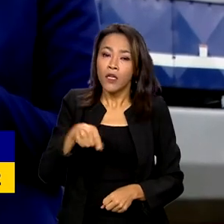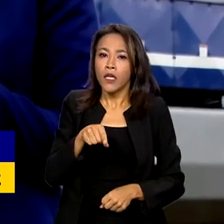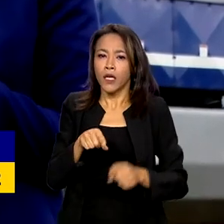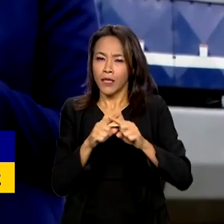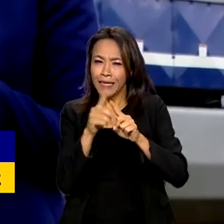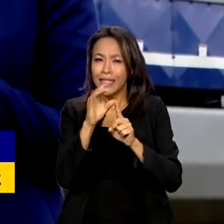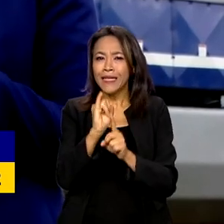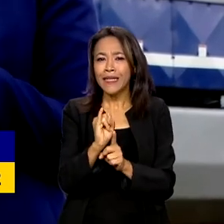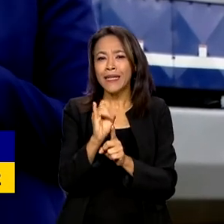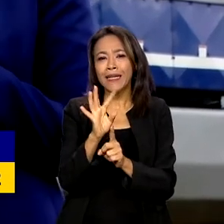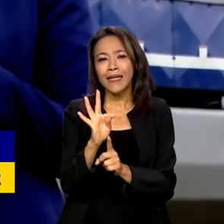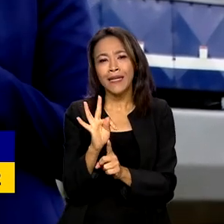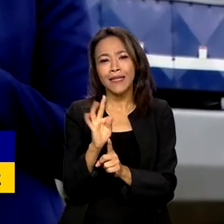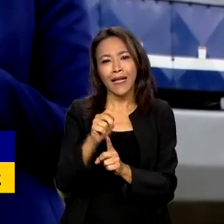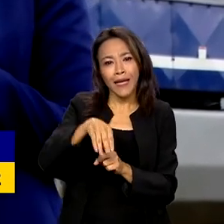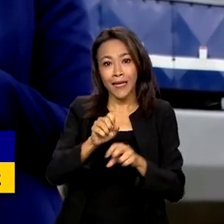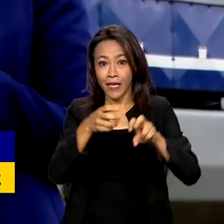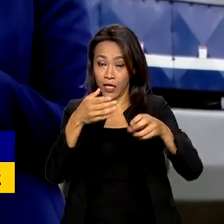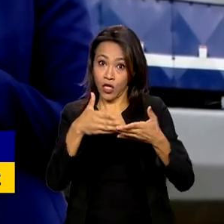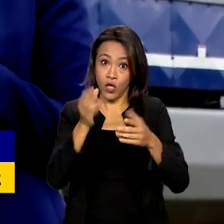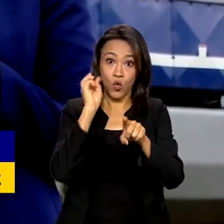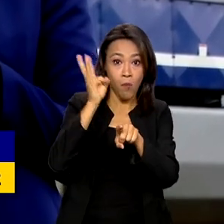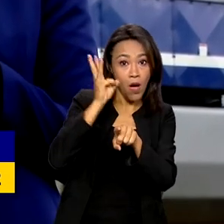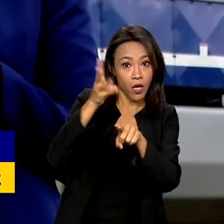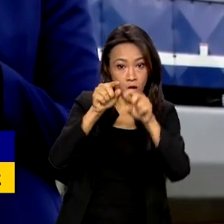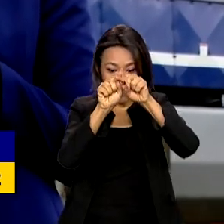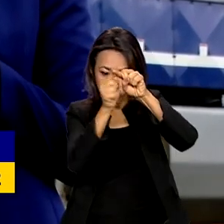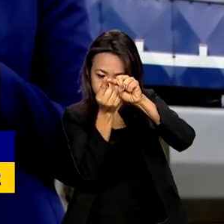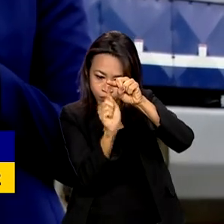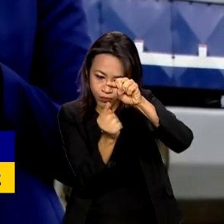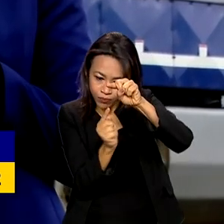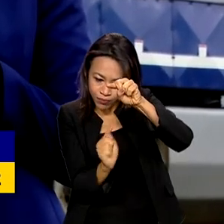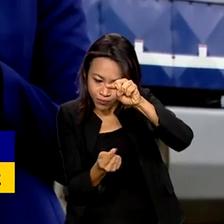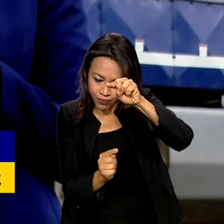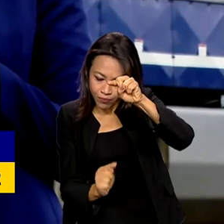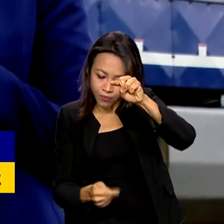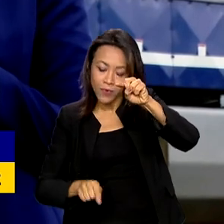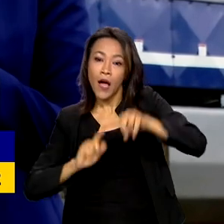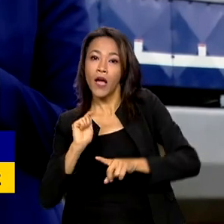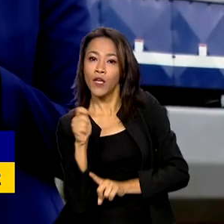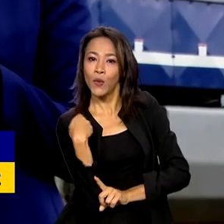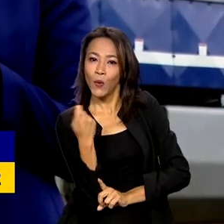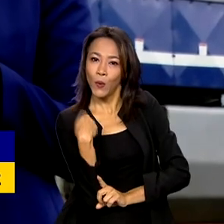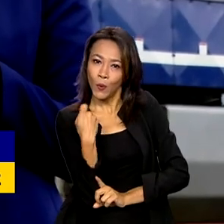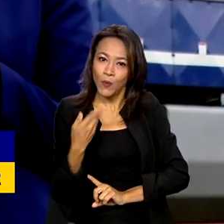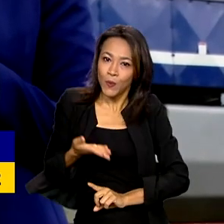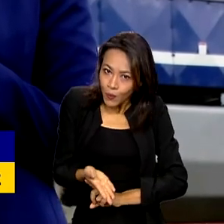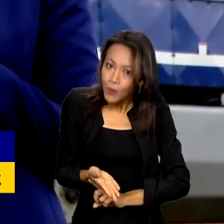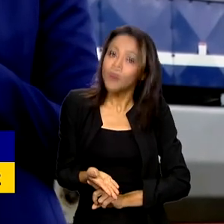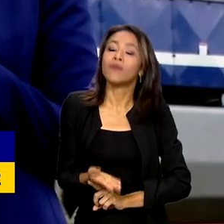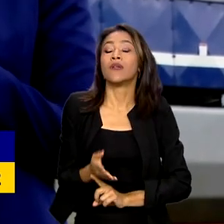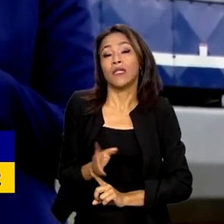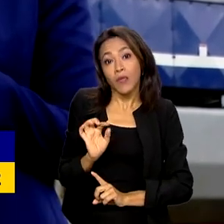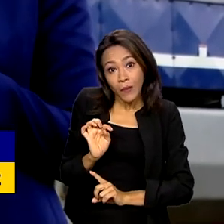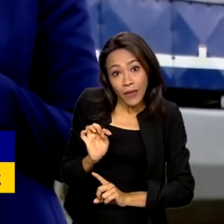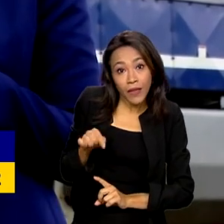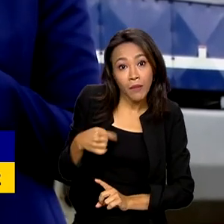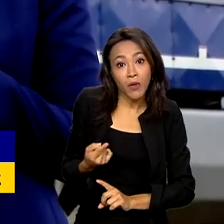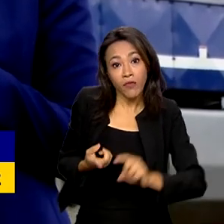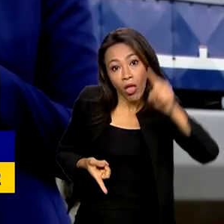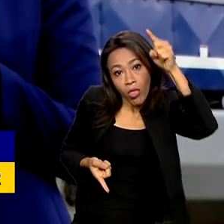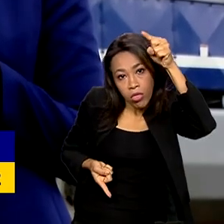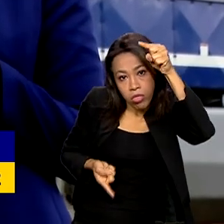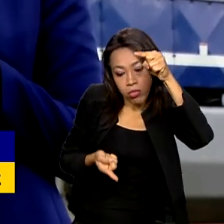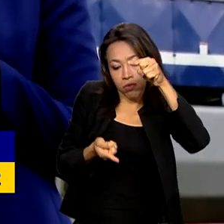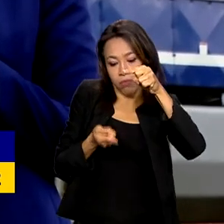de Itaqui, no Maranhão, ao porto do Rio Grande, no Rio Grande do Sul, por isso o nome da ferrovia. Depois, esse percurso encolheu,